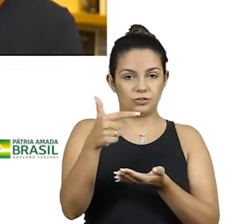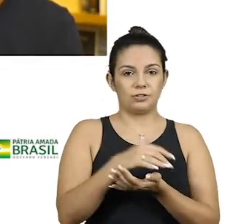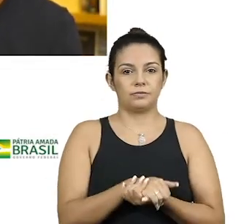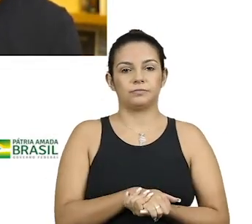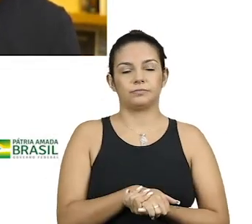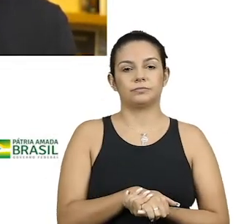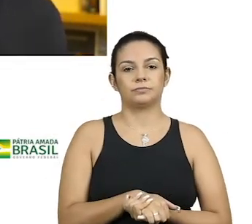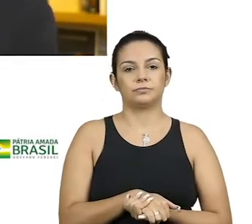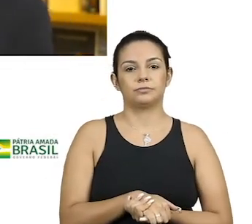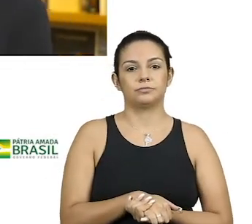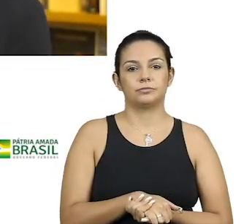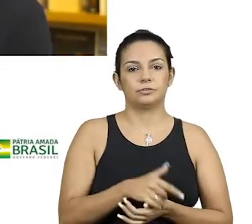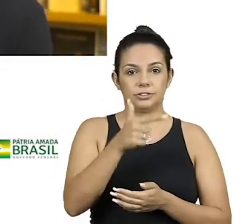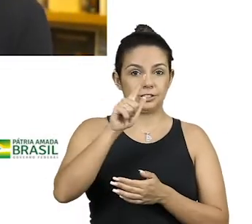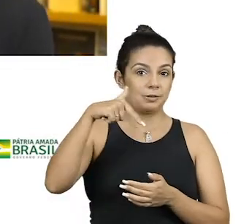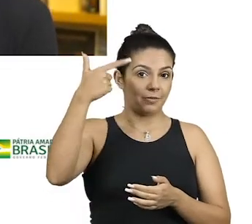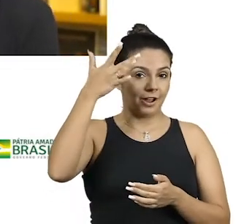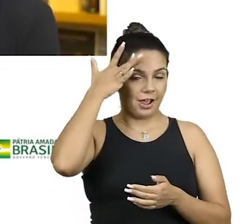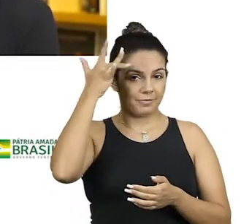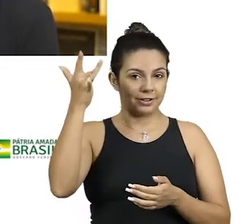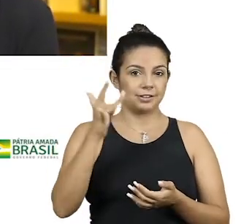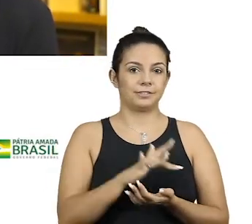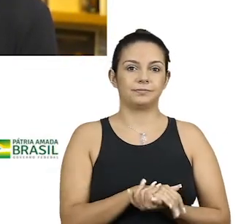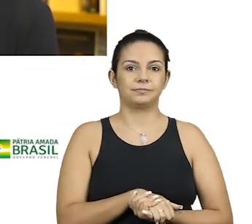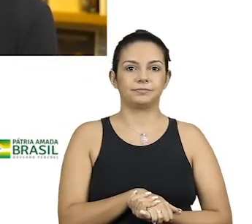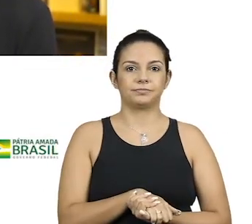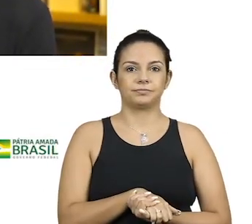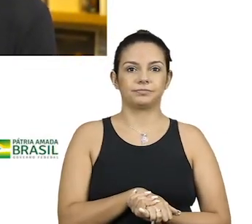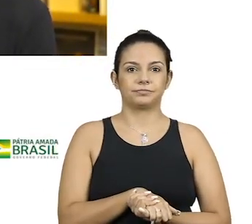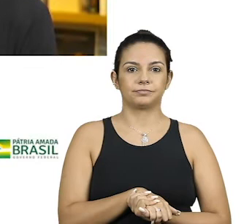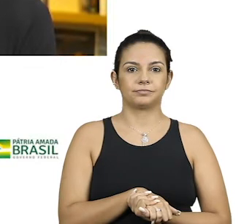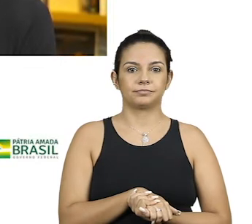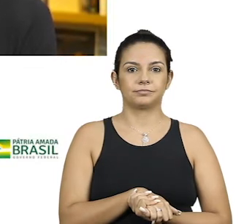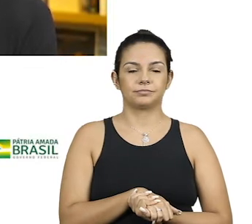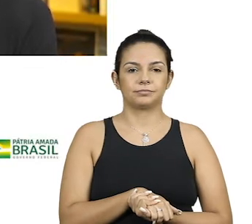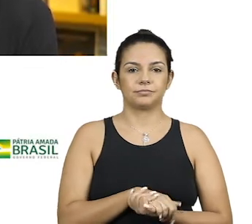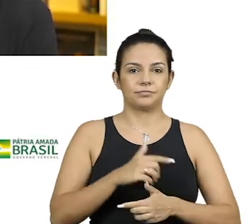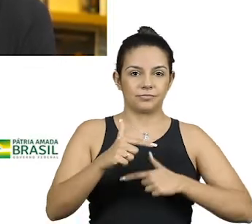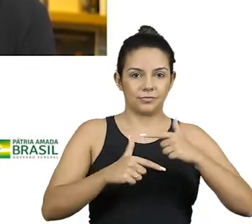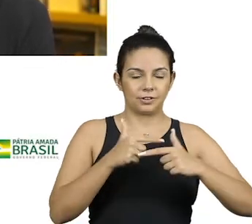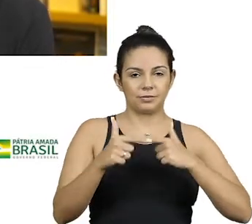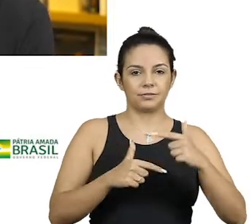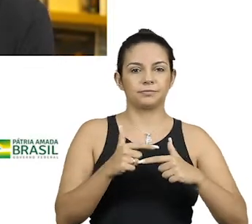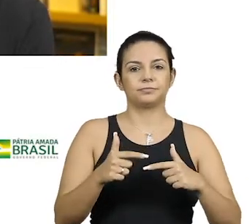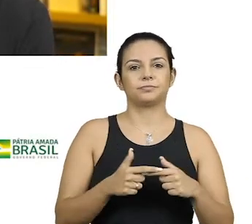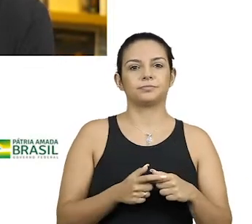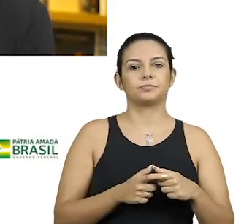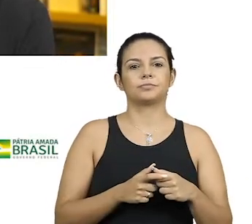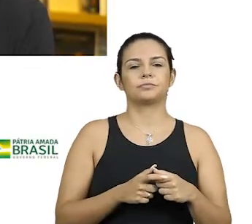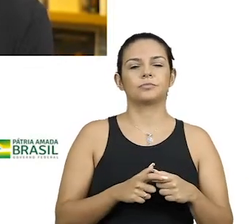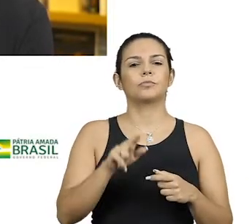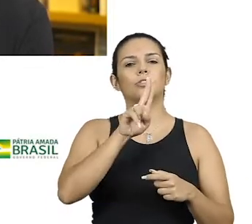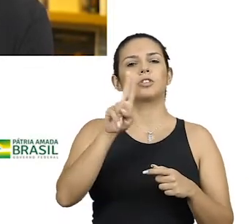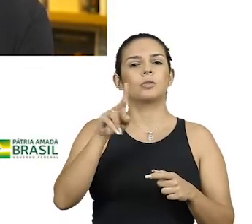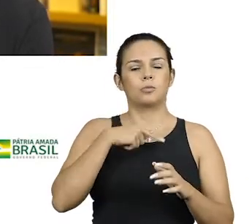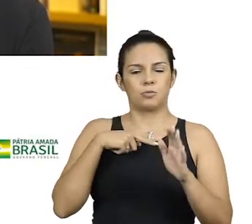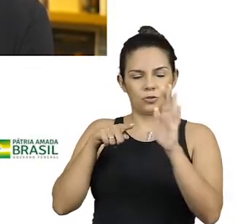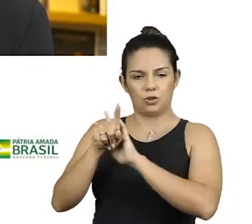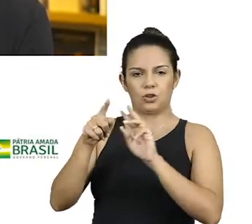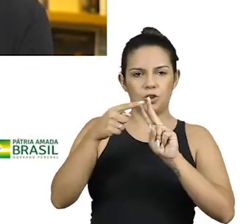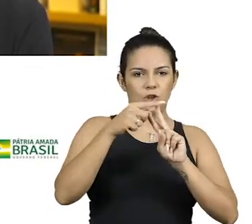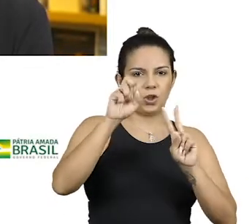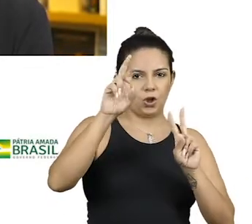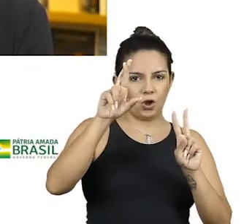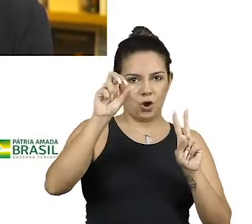22 é aí, depois de amanhã. Depois de amanhã. E que trabalho é. Bem, só voltando, o nome do Rosa, os nomes do Rosa,